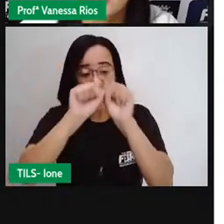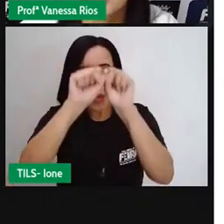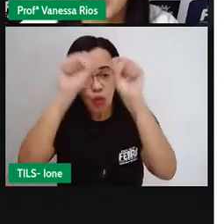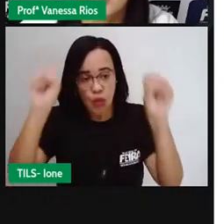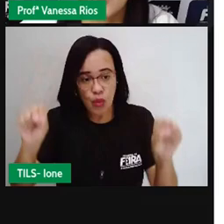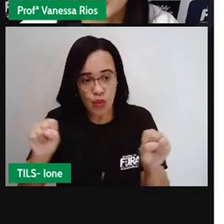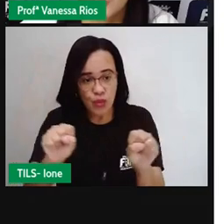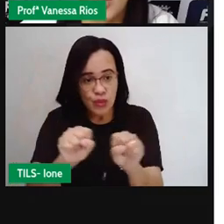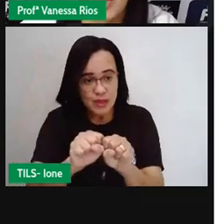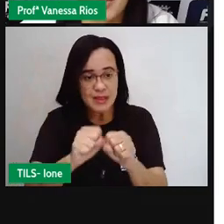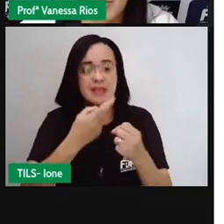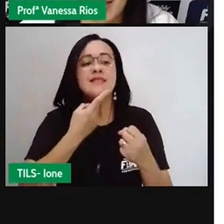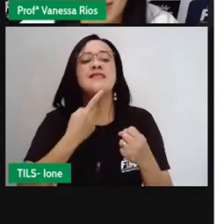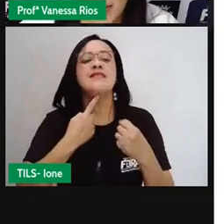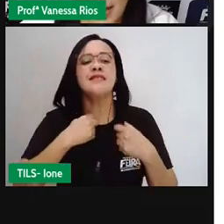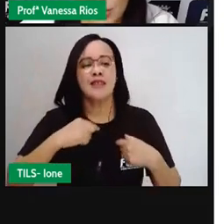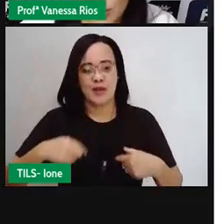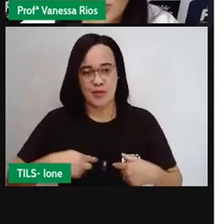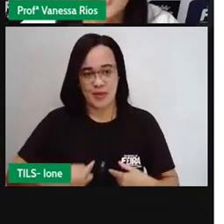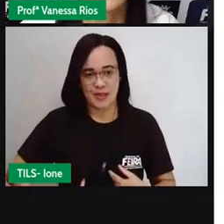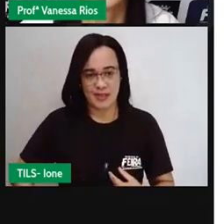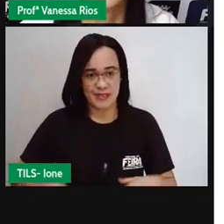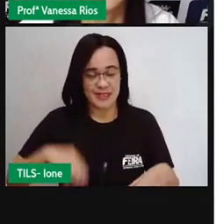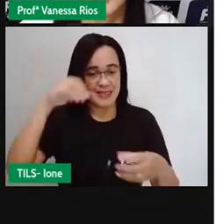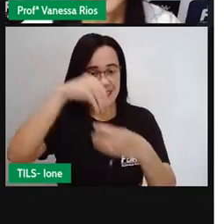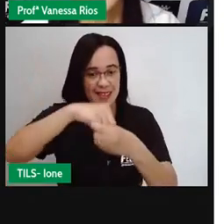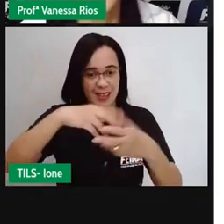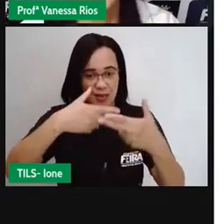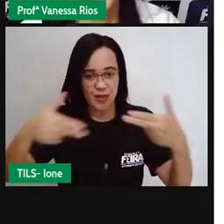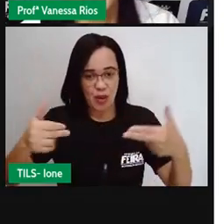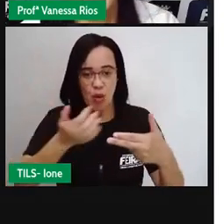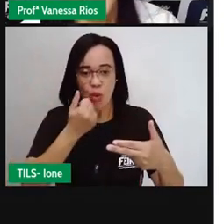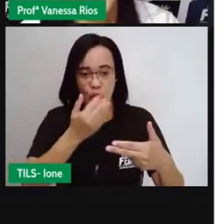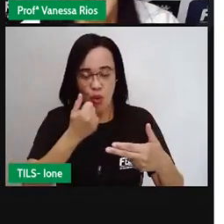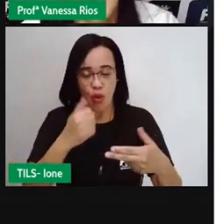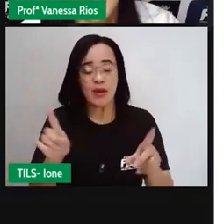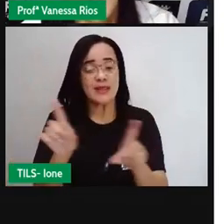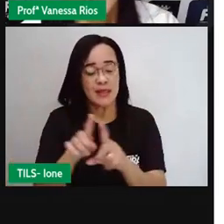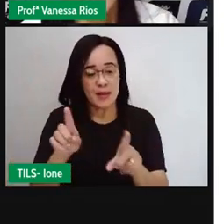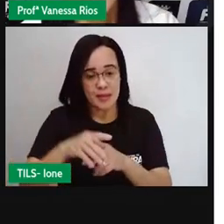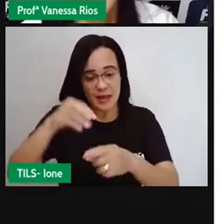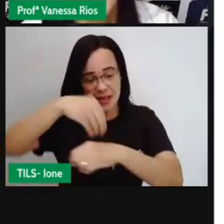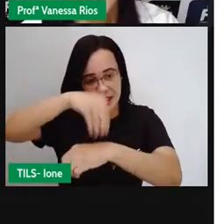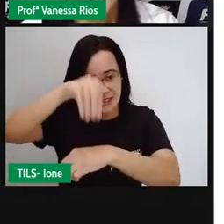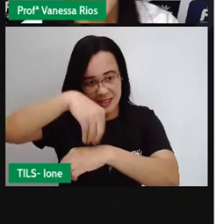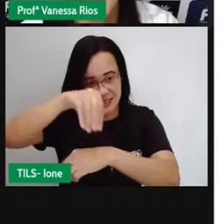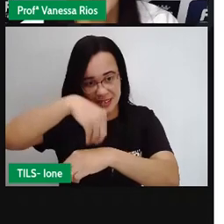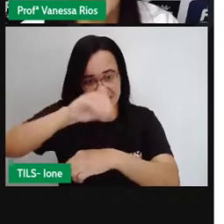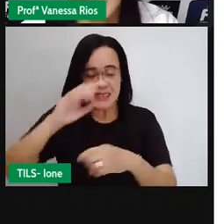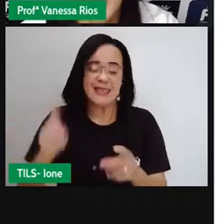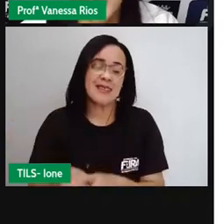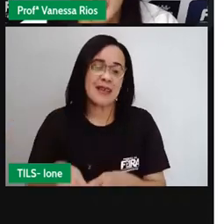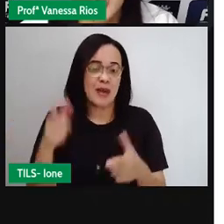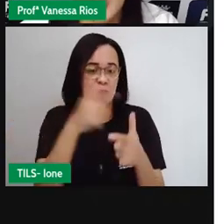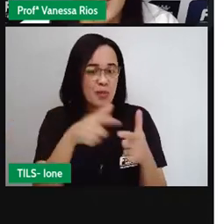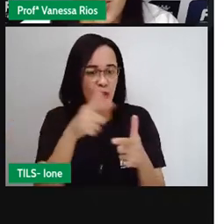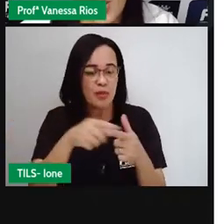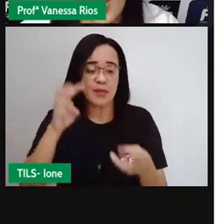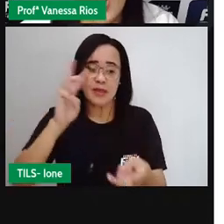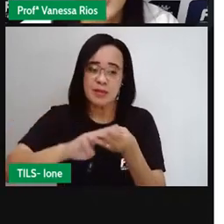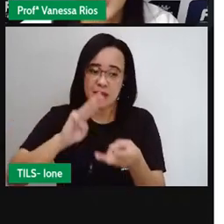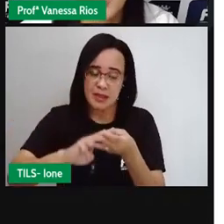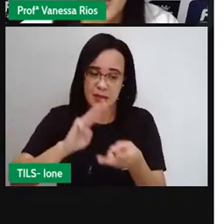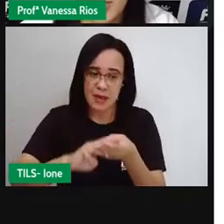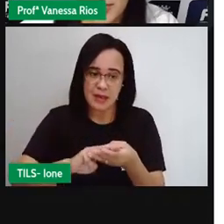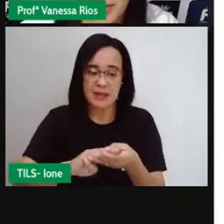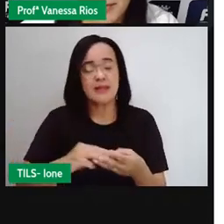resolver situações de problemas matemáticos a pró termina por aqui e dê continuidade agora com a atividade que a sua pró